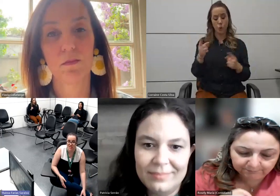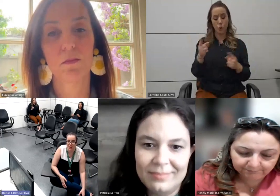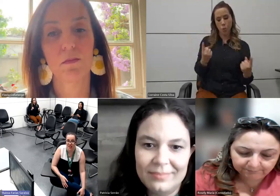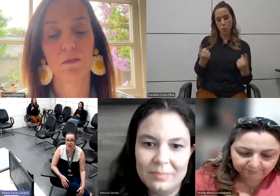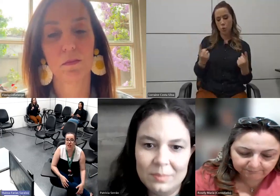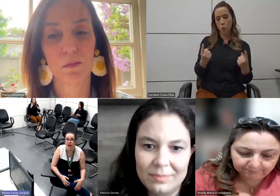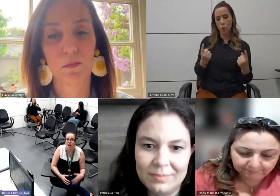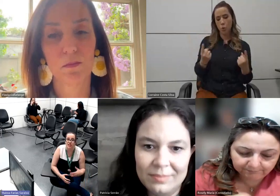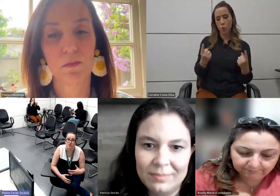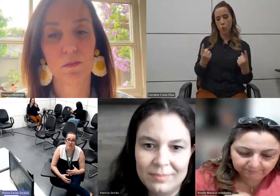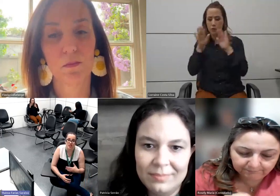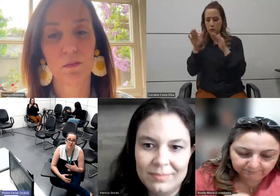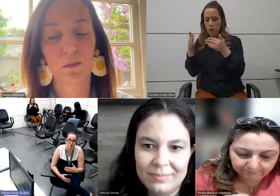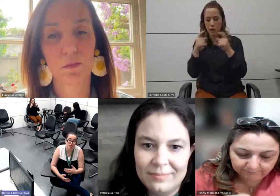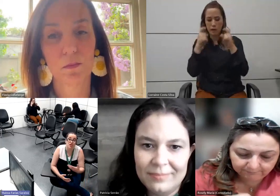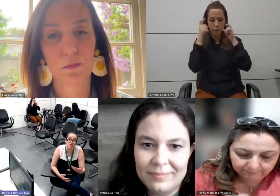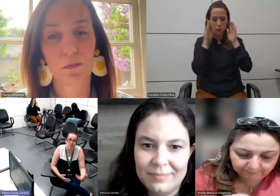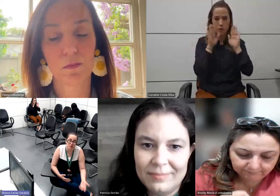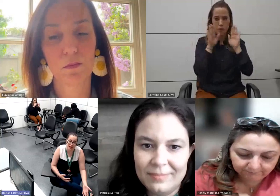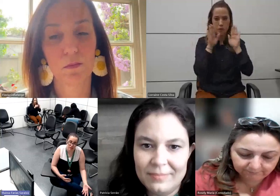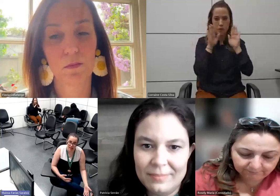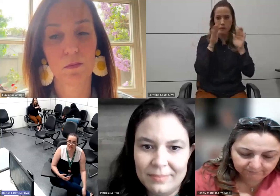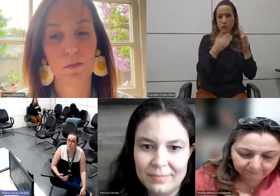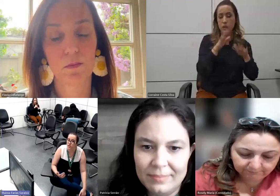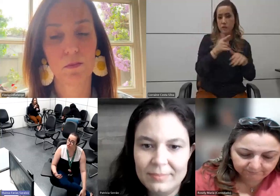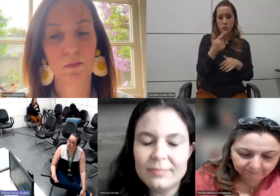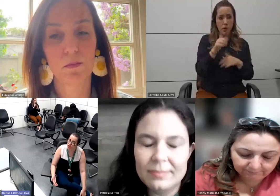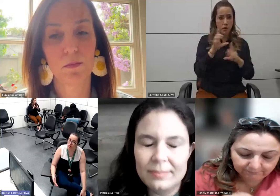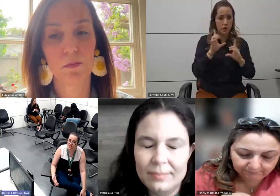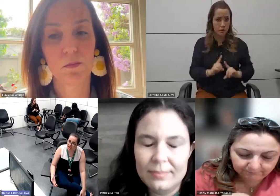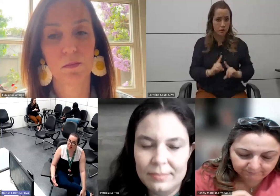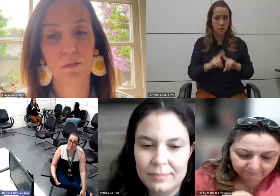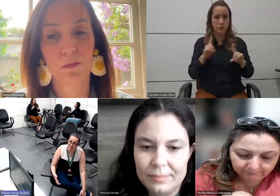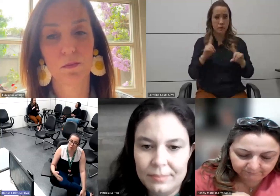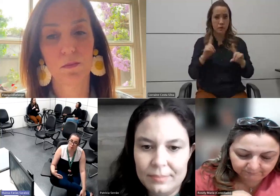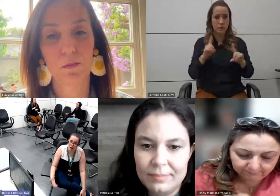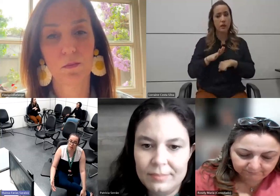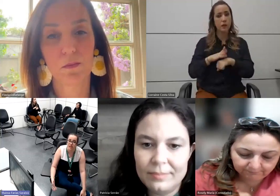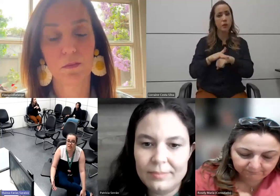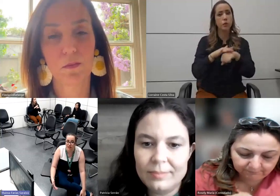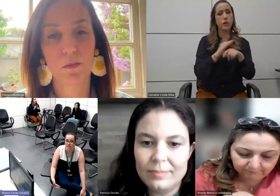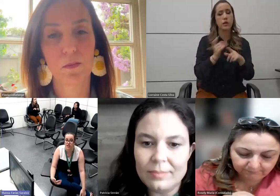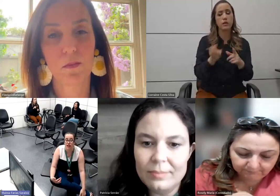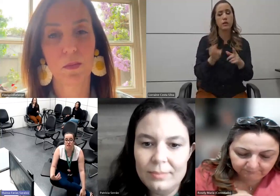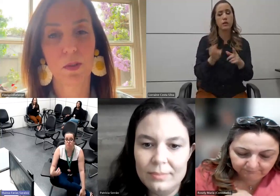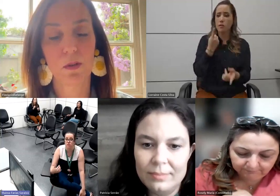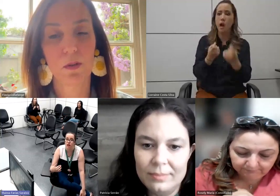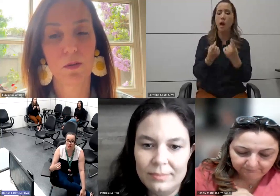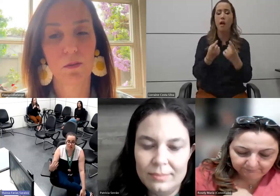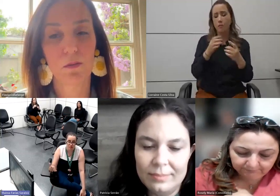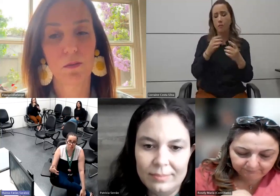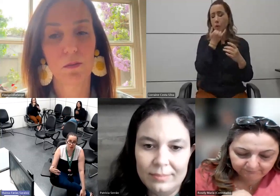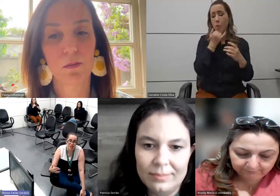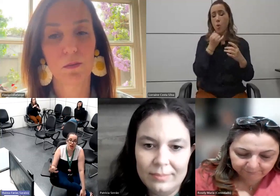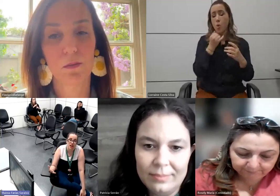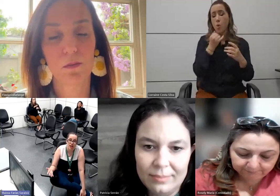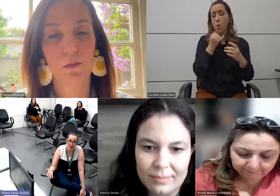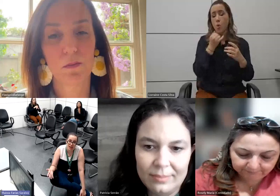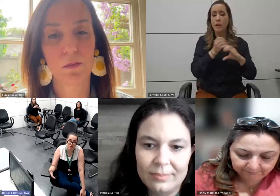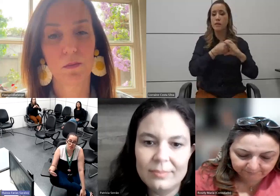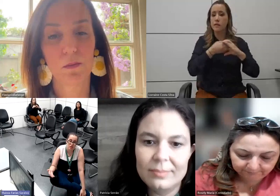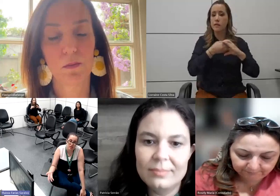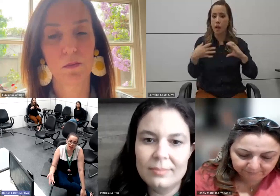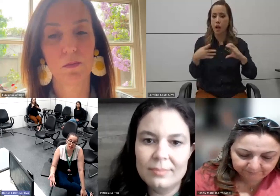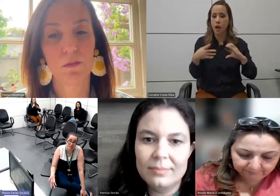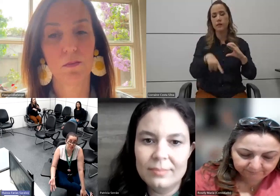específicas, às vezes pode não ser uma deficiência, mas a gente tem doenças raras que são bem debilitantes, que ainda, perante